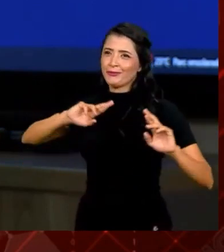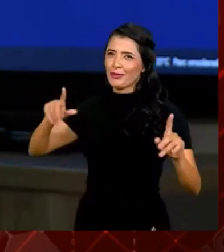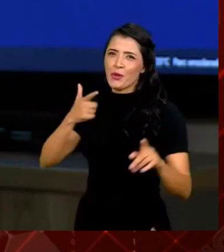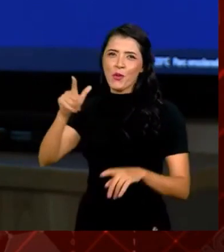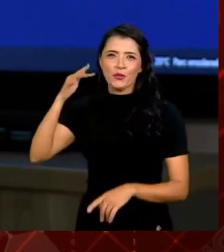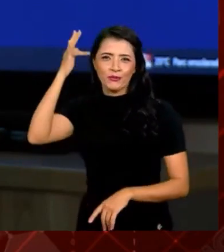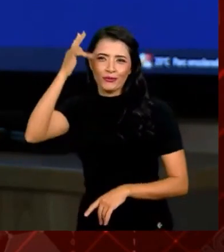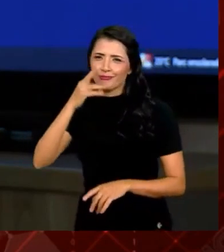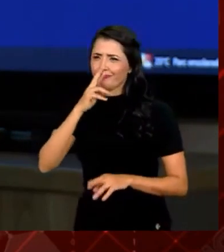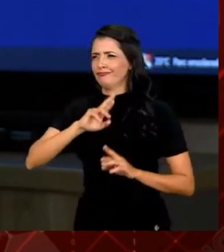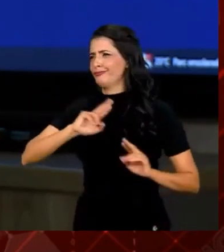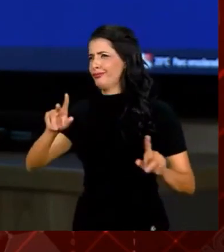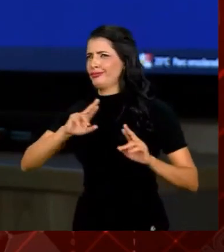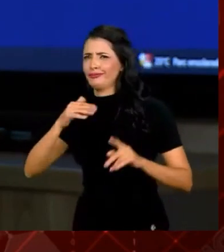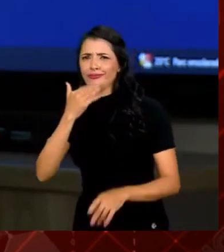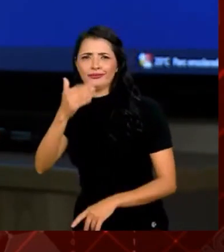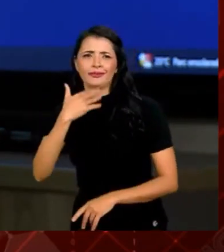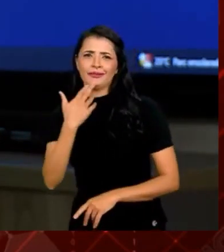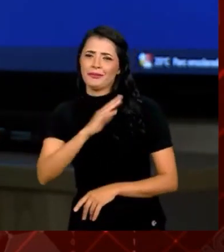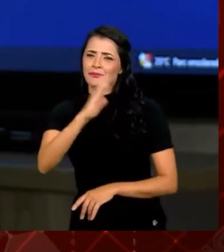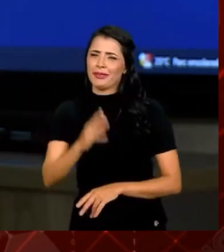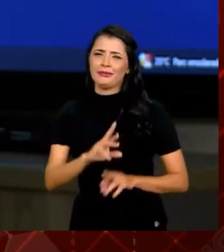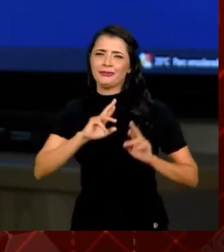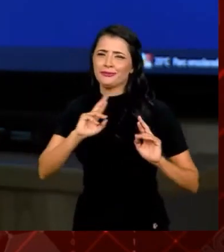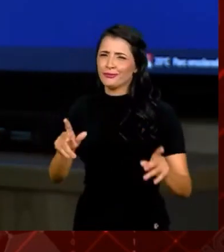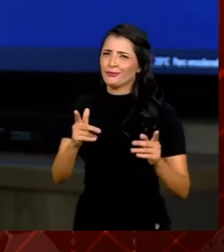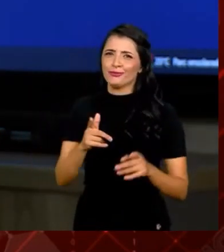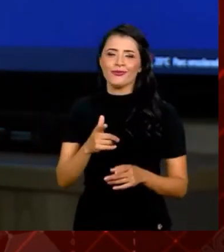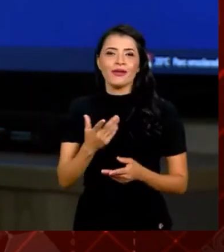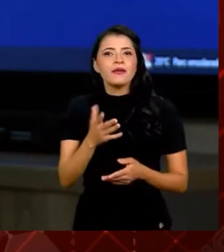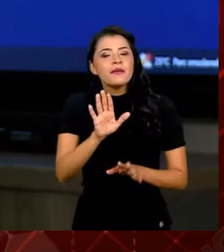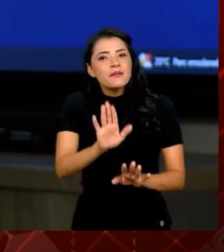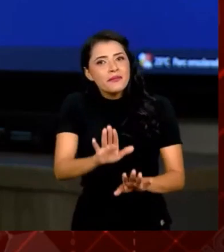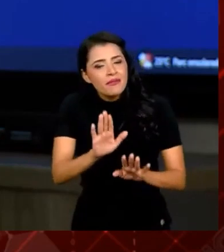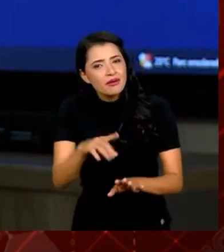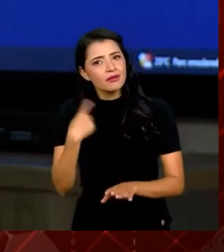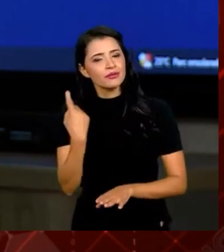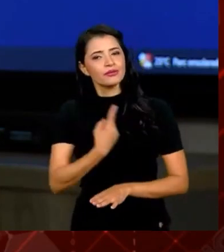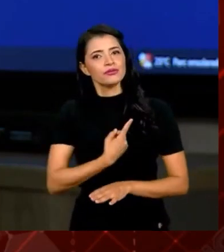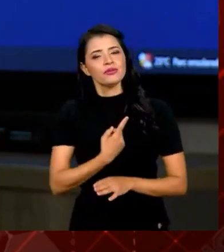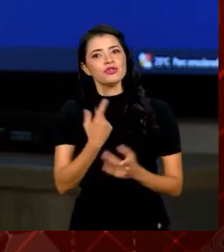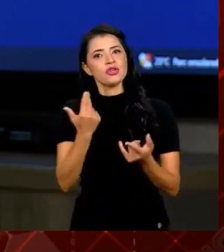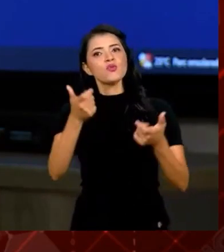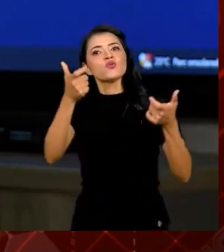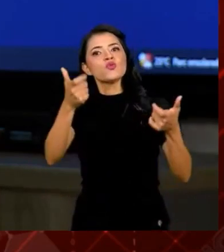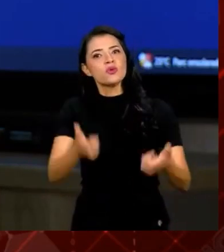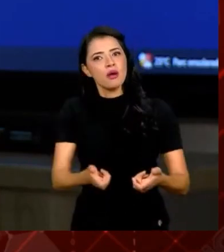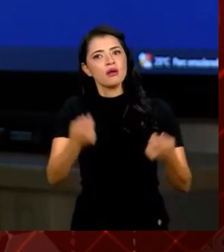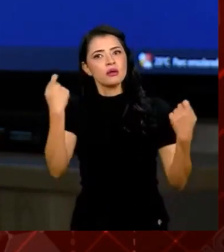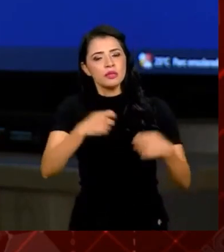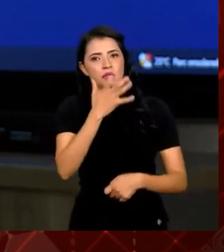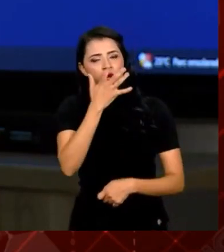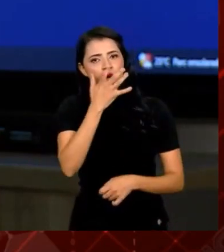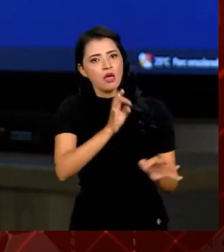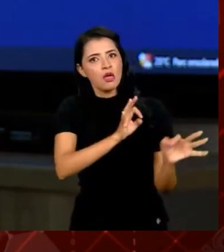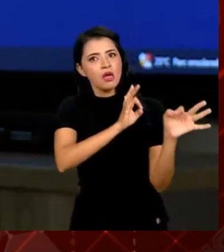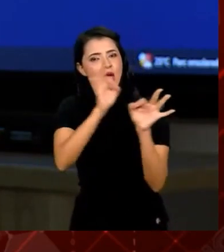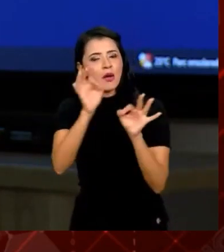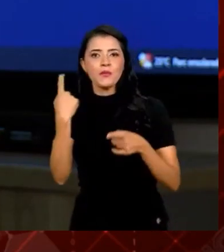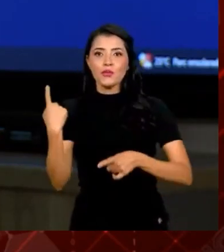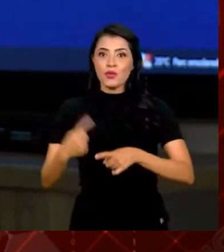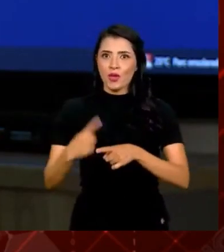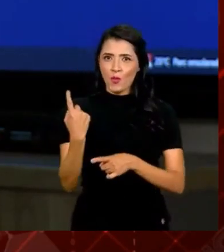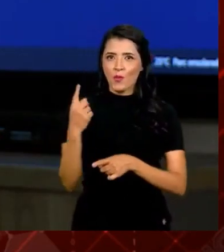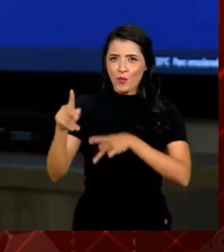Bastido, que o Brasil não é nada disso, mas nós somos um lugar a ser observado. Primeiro, uma população